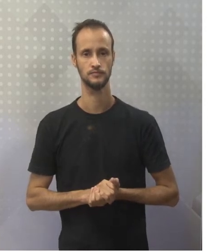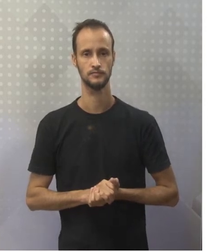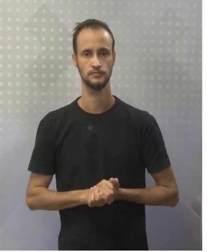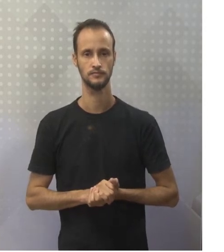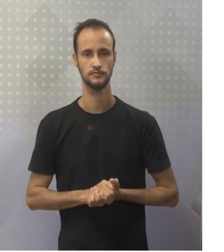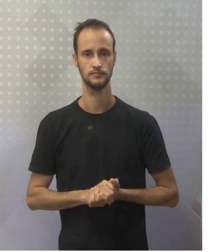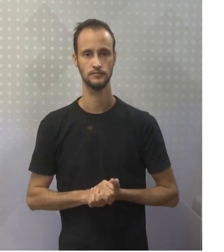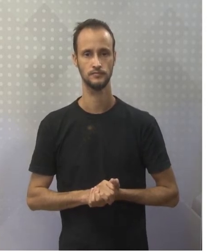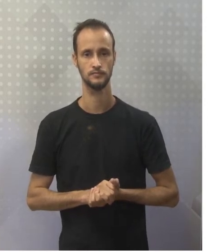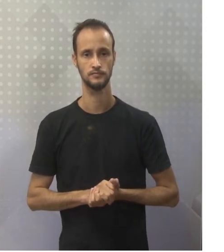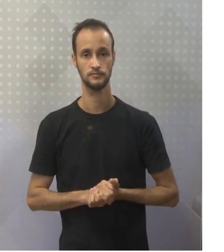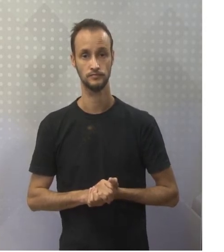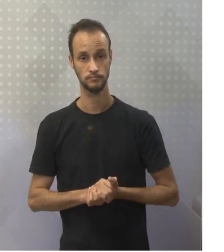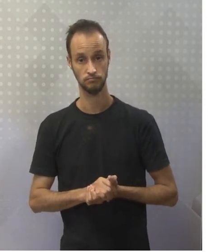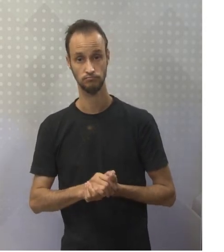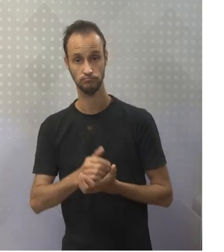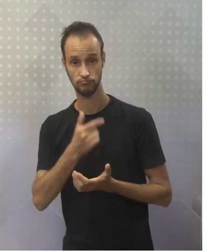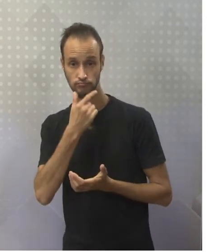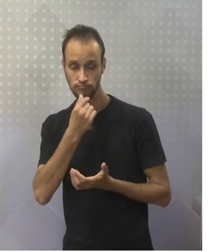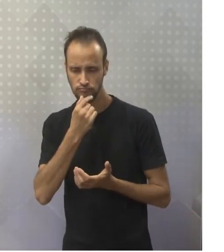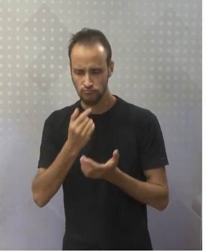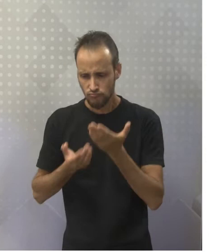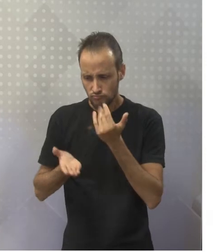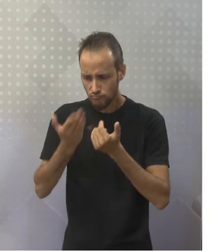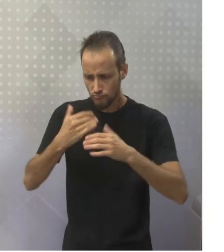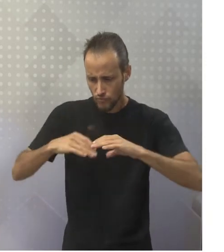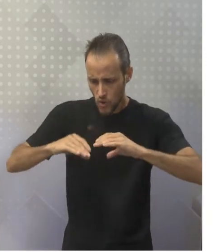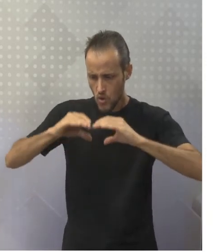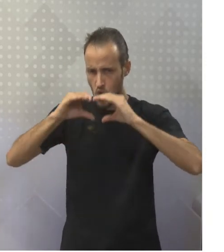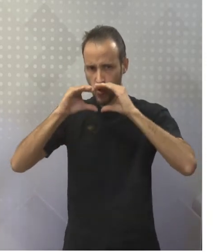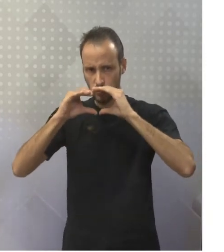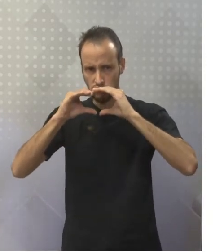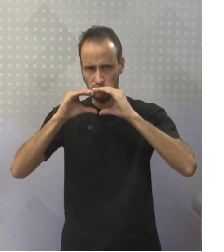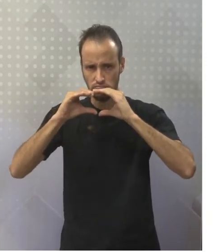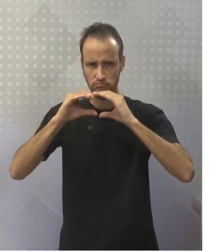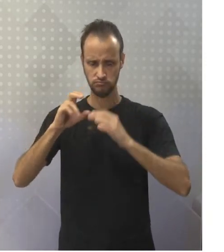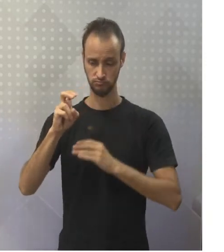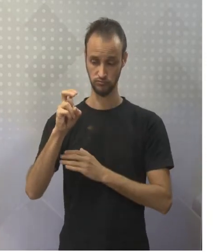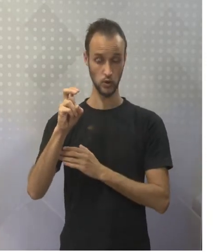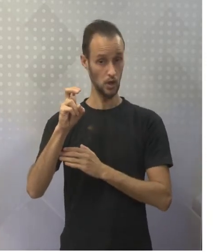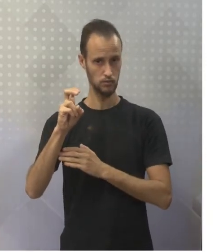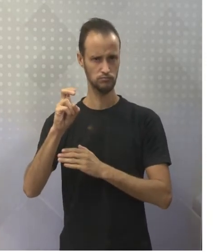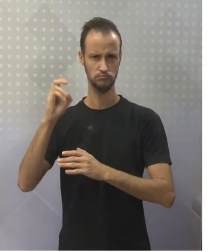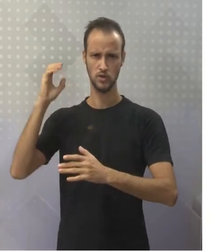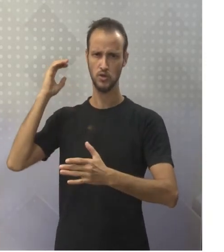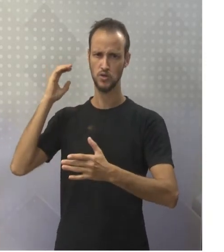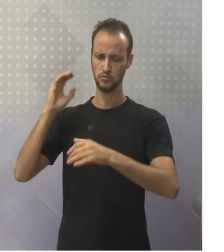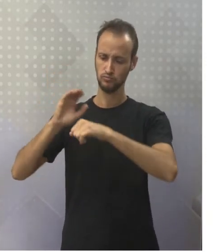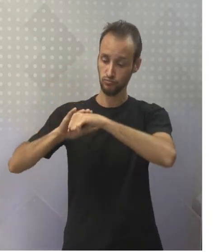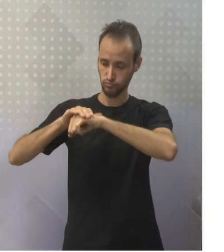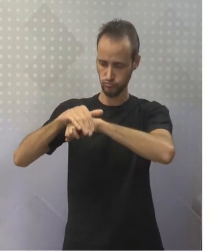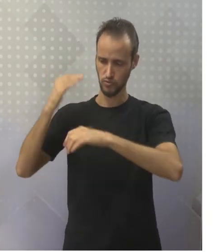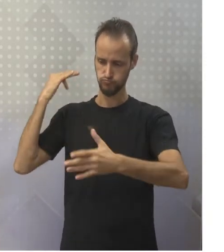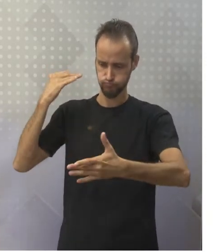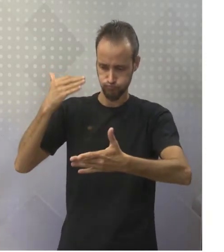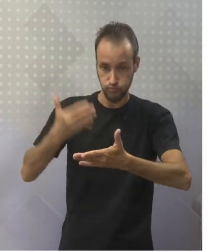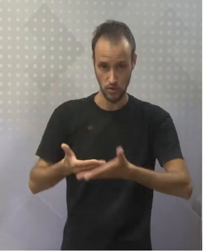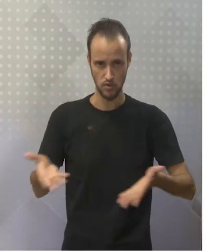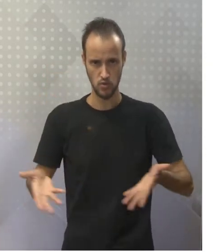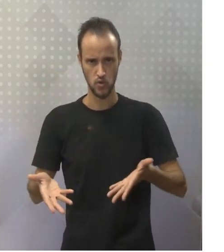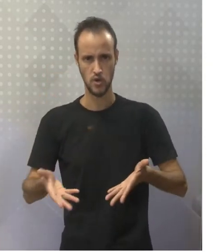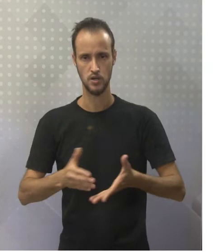tem comido cinco hambúrgueres desde as sete da noite. Ok? Vamos evitar